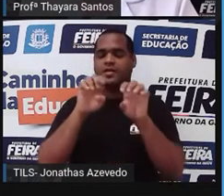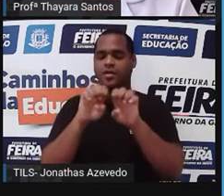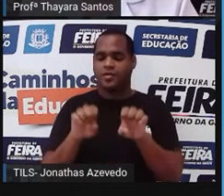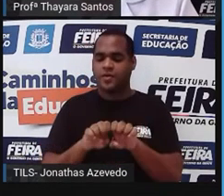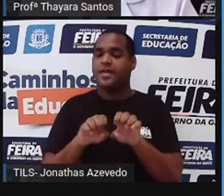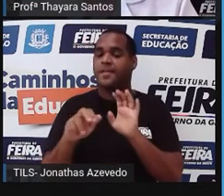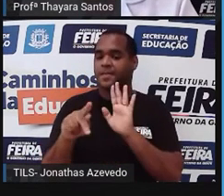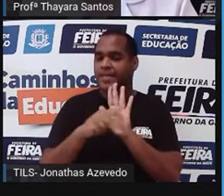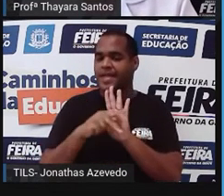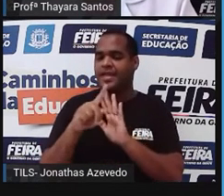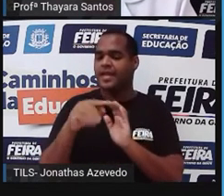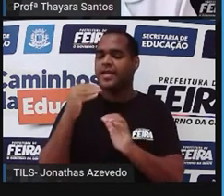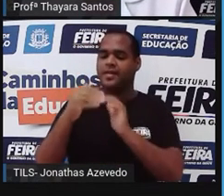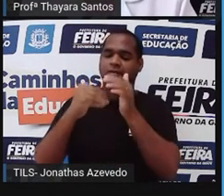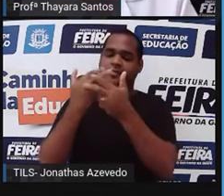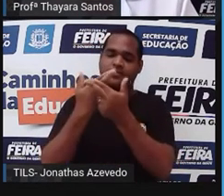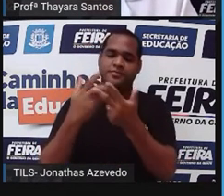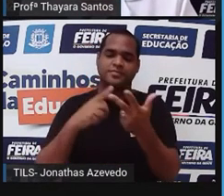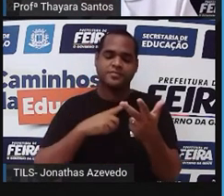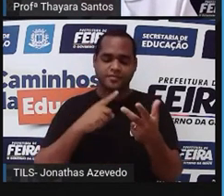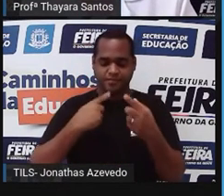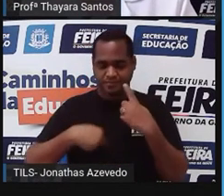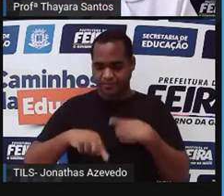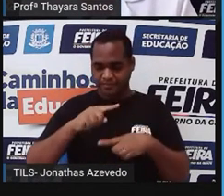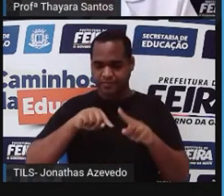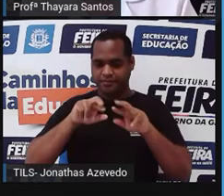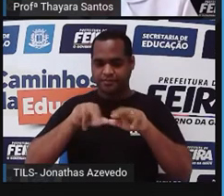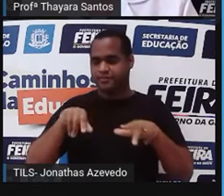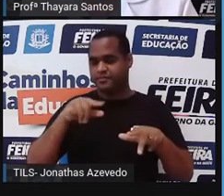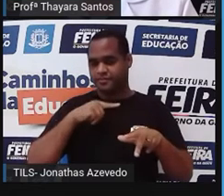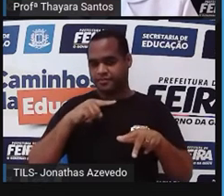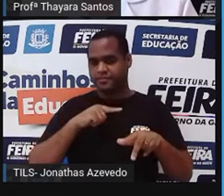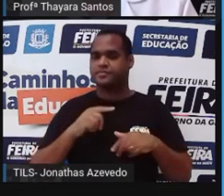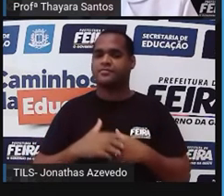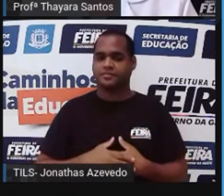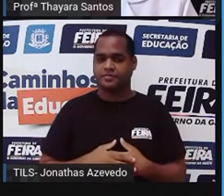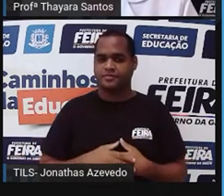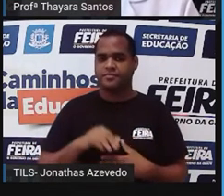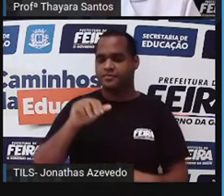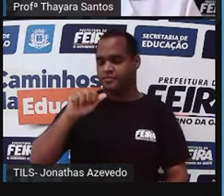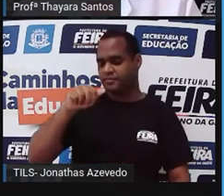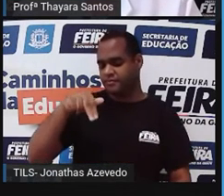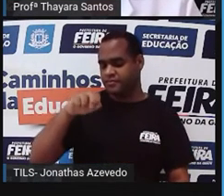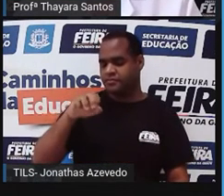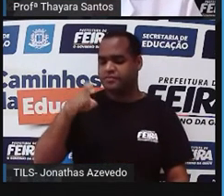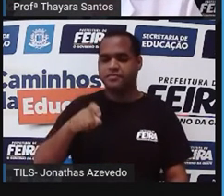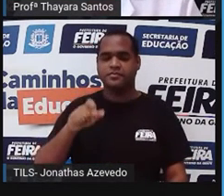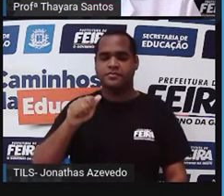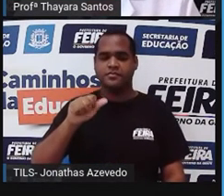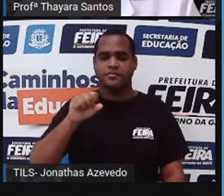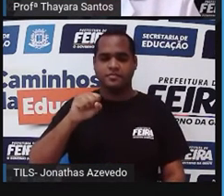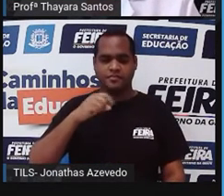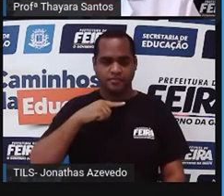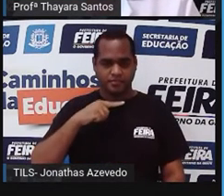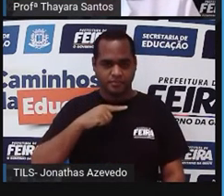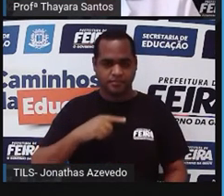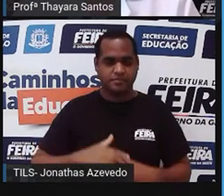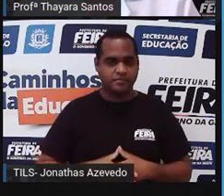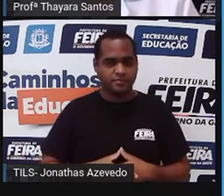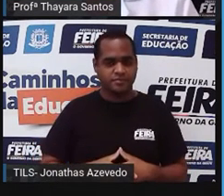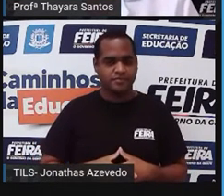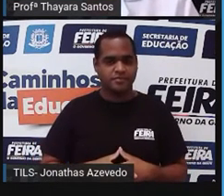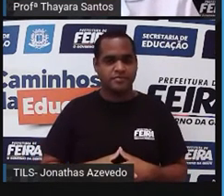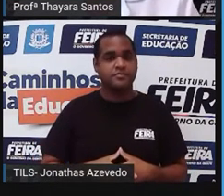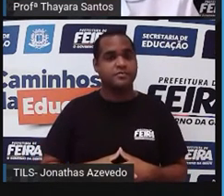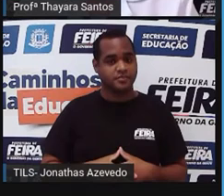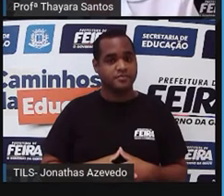participam desse processo de digestão e a gente chama elas de glândulas anexas. Então, a primeira são